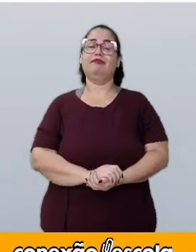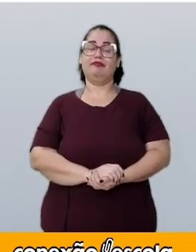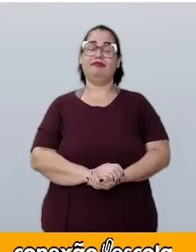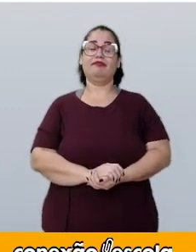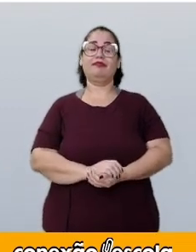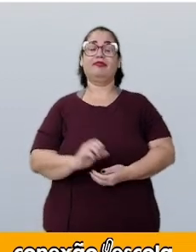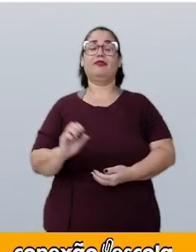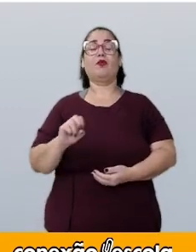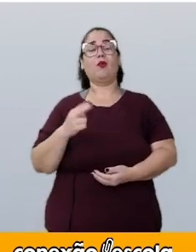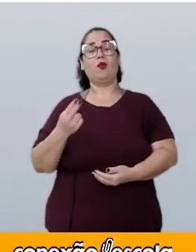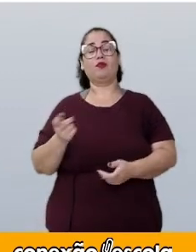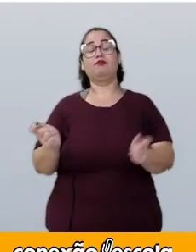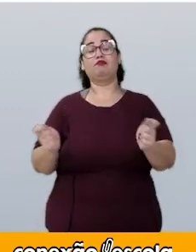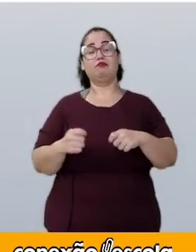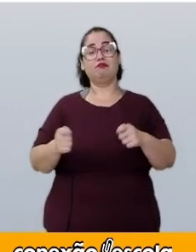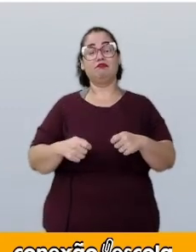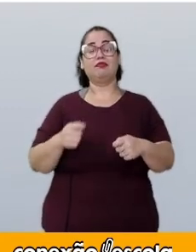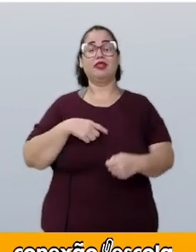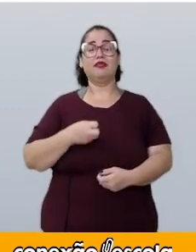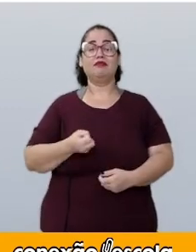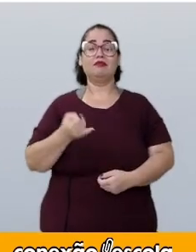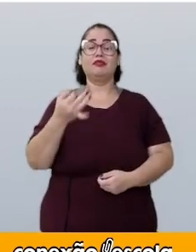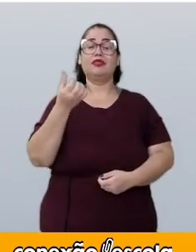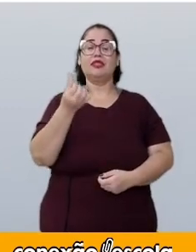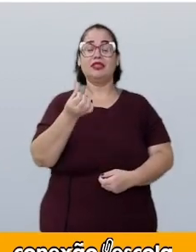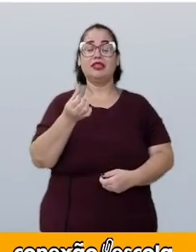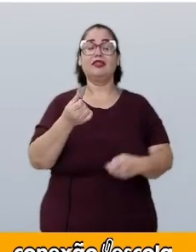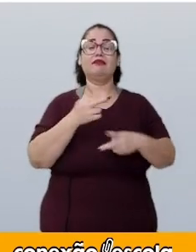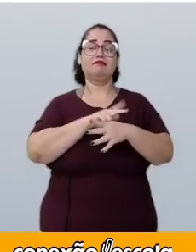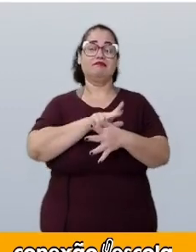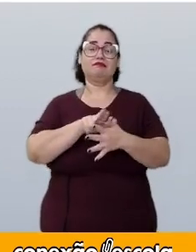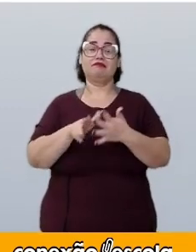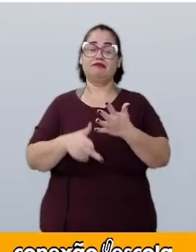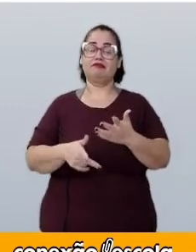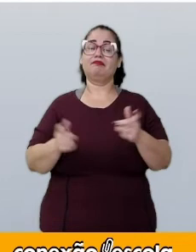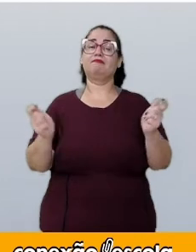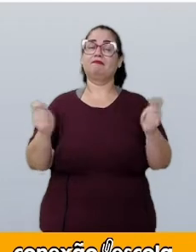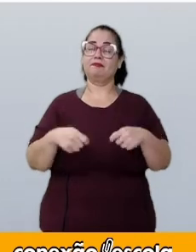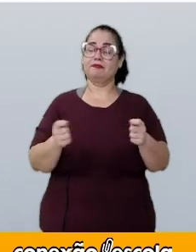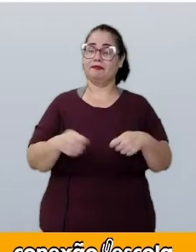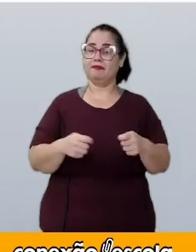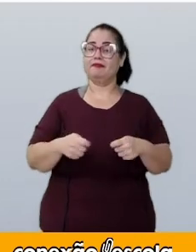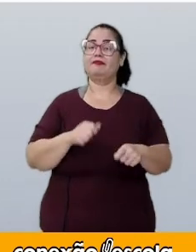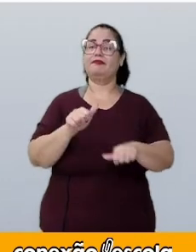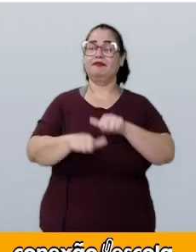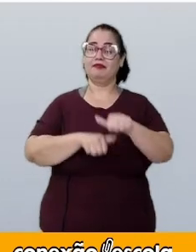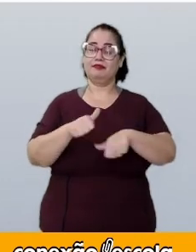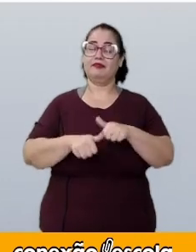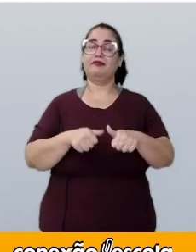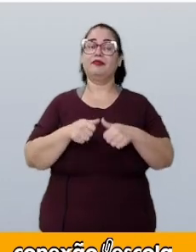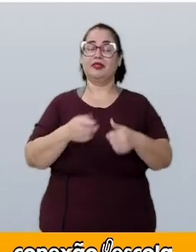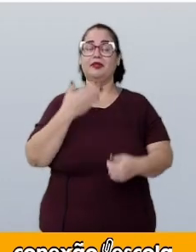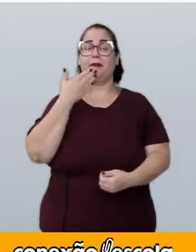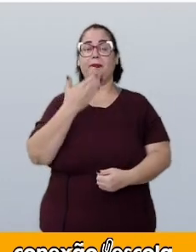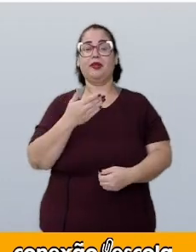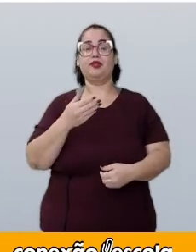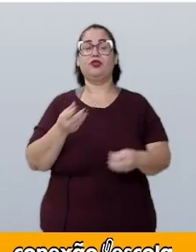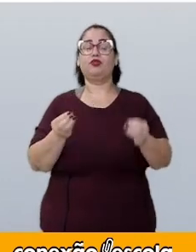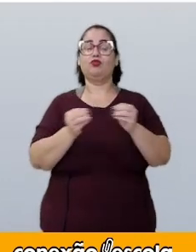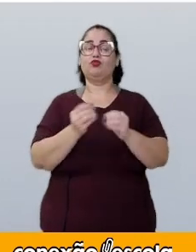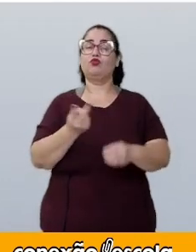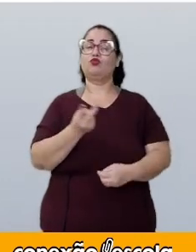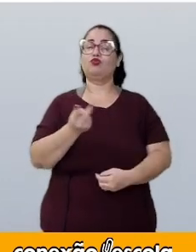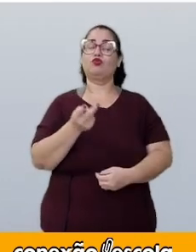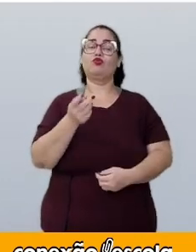Ou seja, tenho seis possibilidades diferentes de pedir os dois